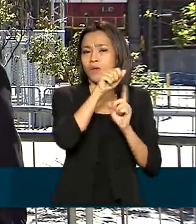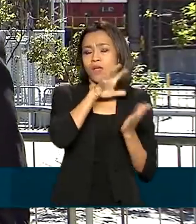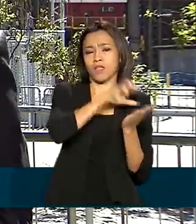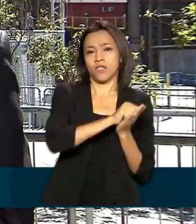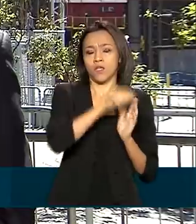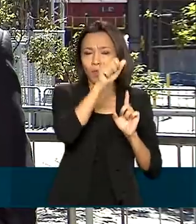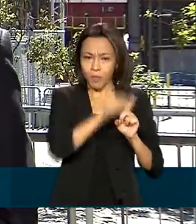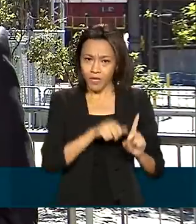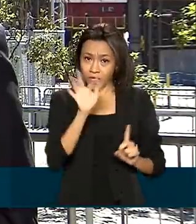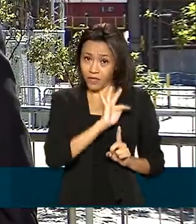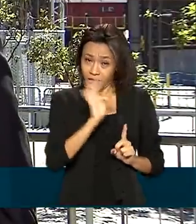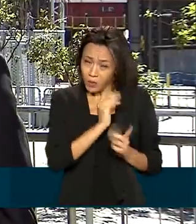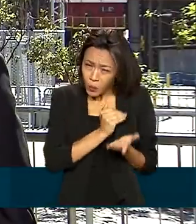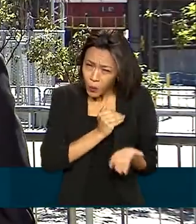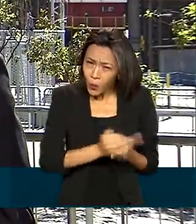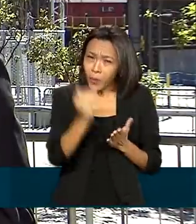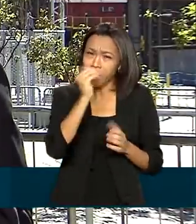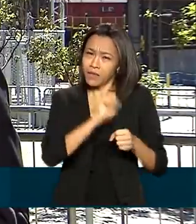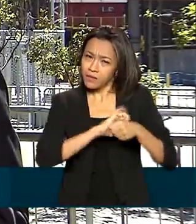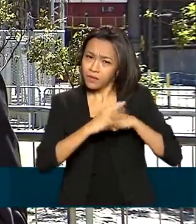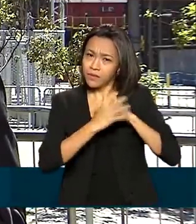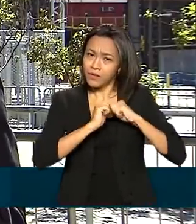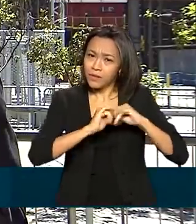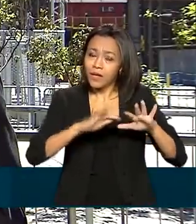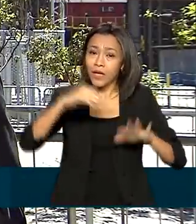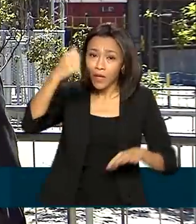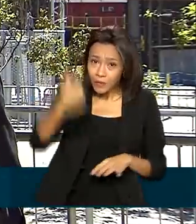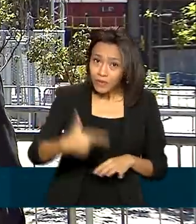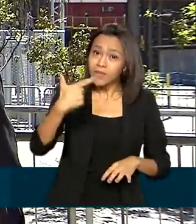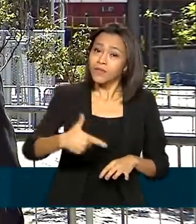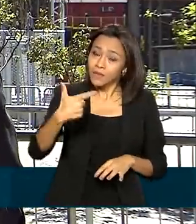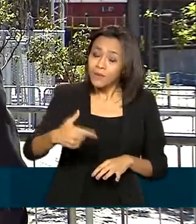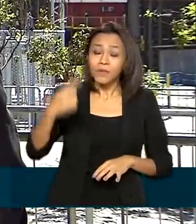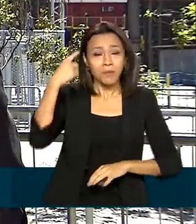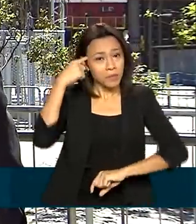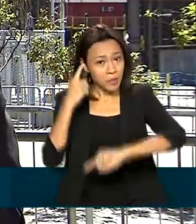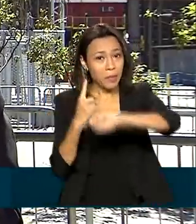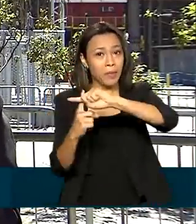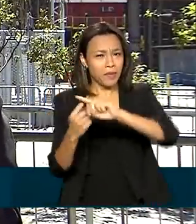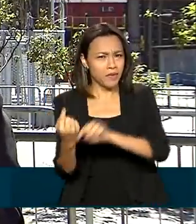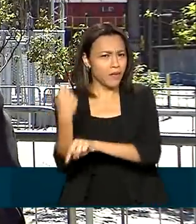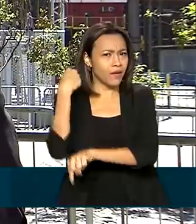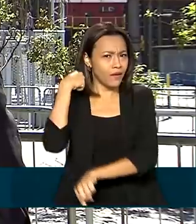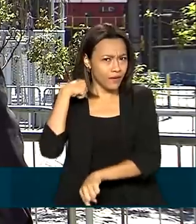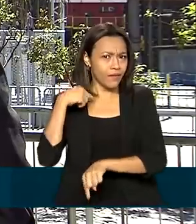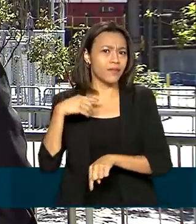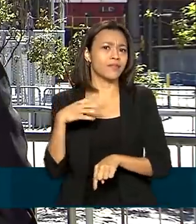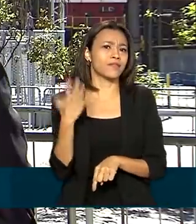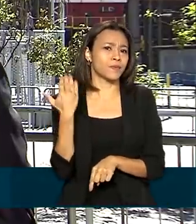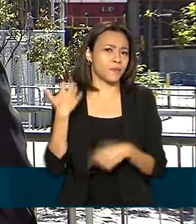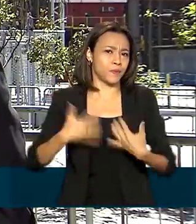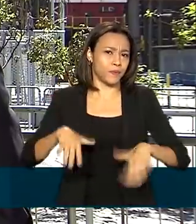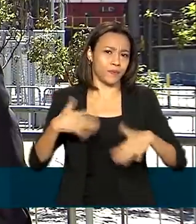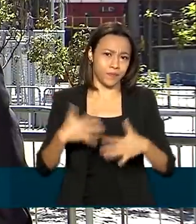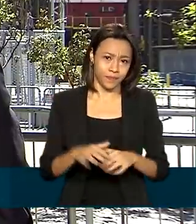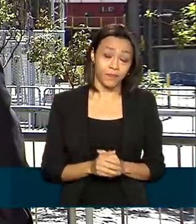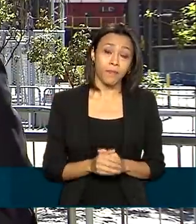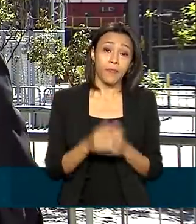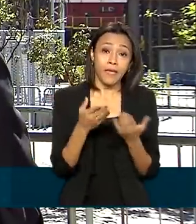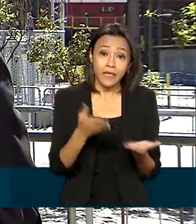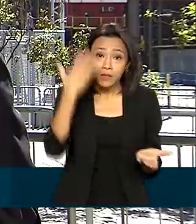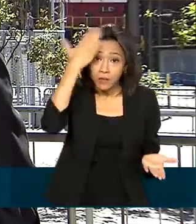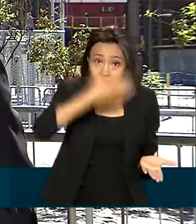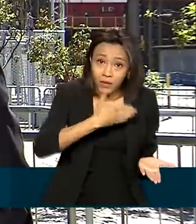período pré-pandemia. E é o segundo melhor índice de otimismo da indústria do aço desde o início da série histórica. Um sinal